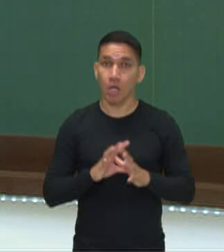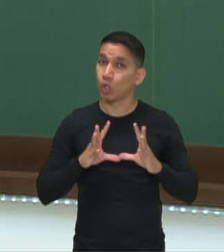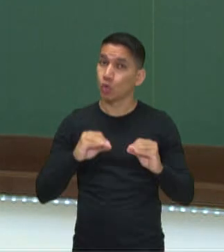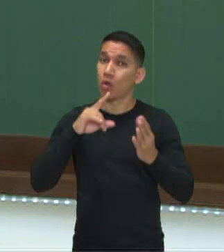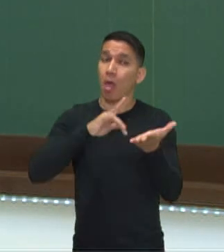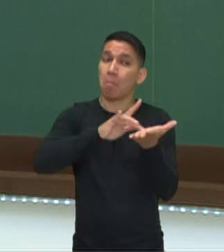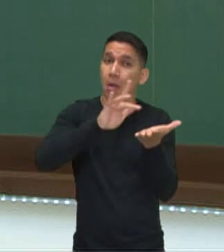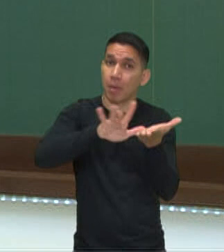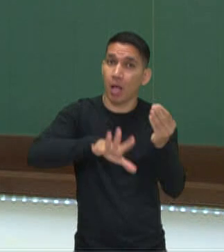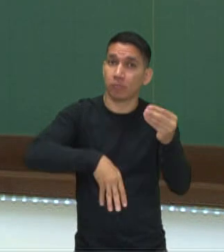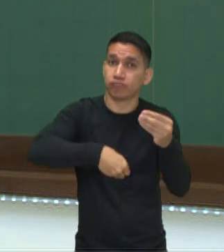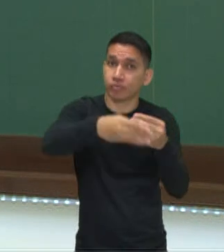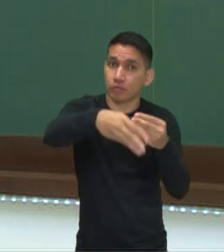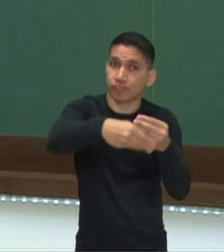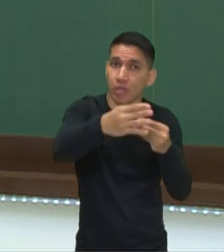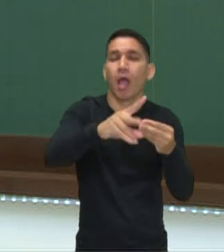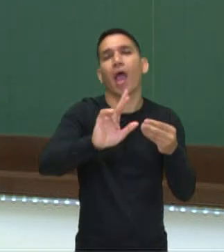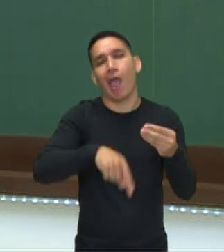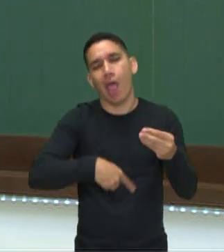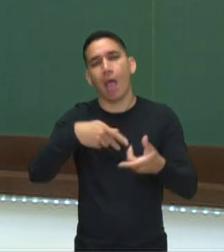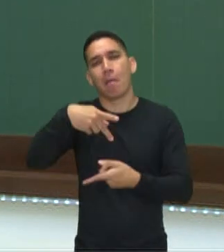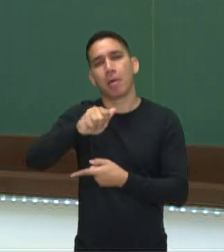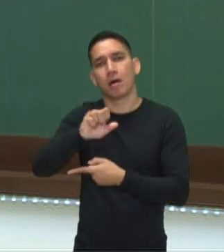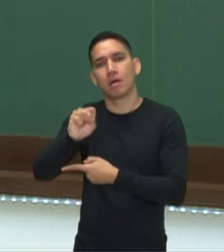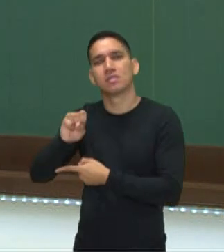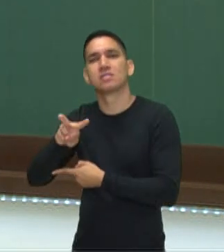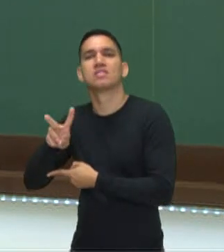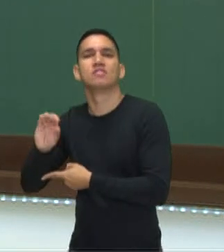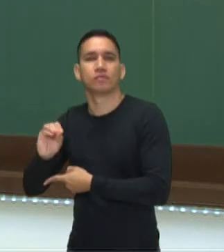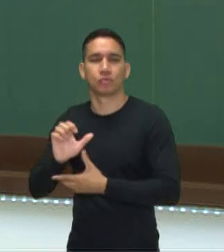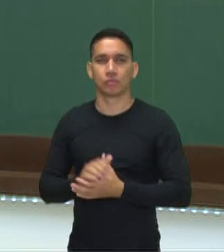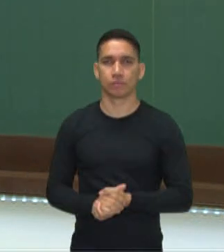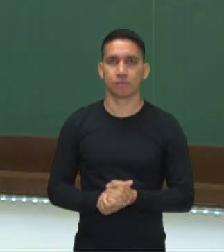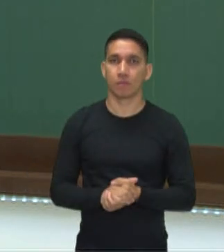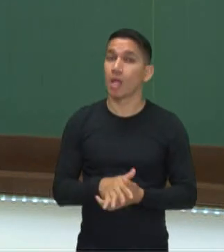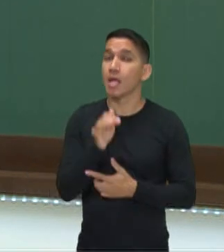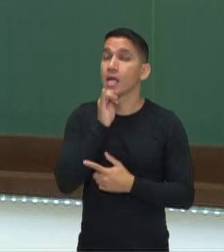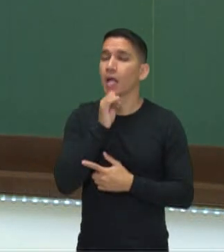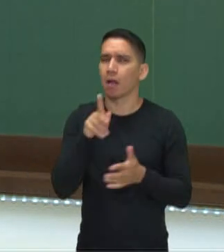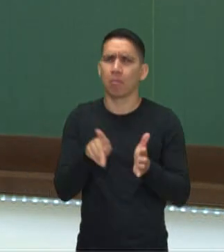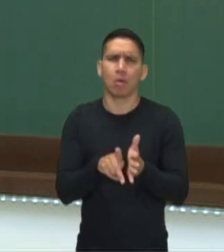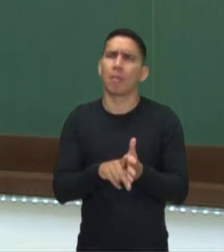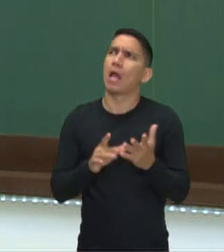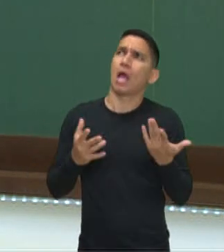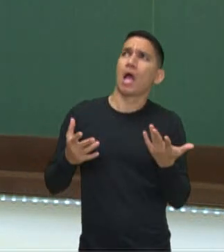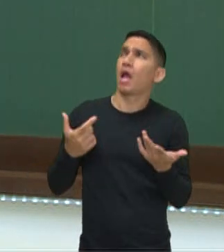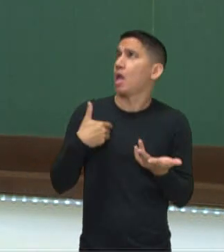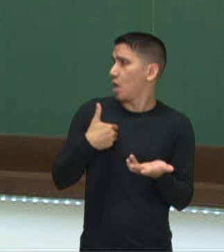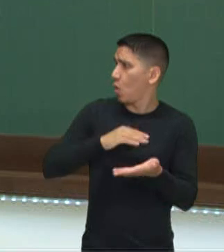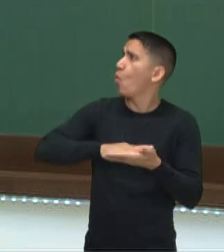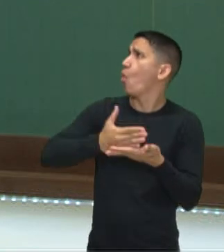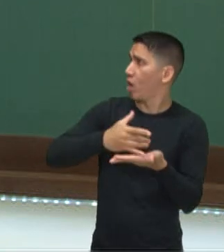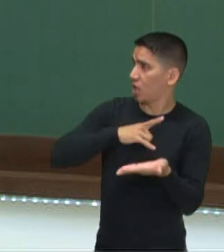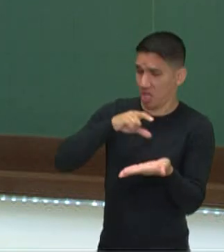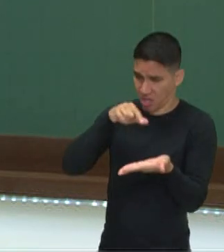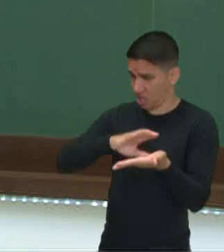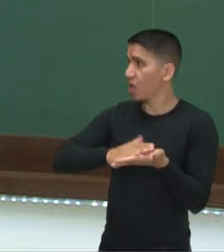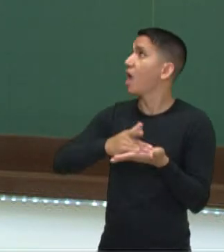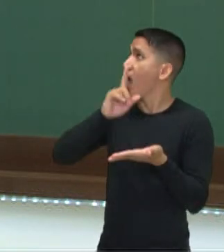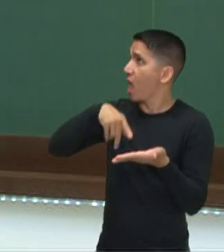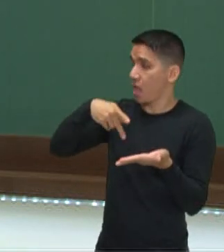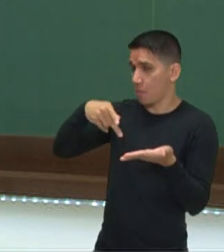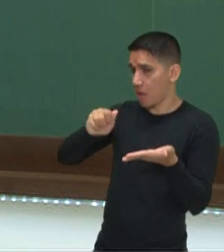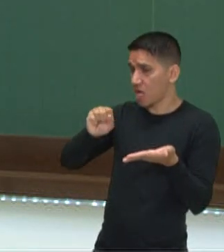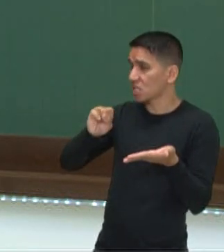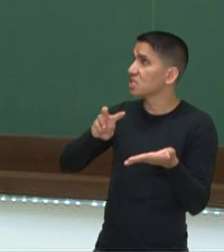ele é considerado um passivo. Um exemplo que eu sempre dou, vou dizer assim, ah, mas eu tenho um notebook. Esse notebook é